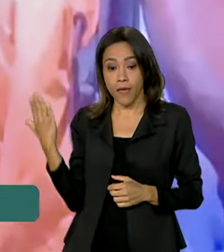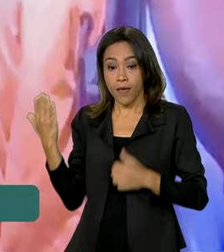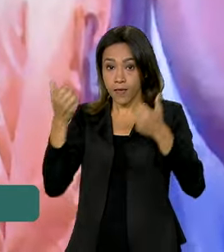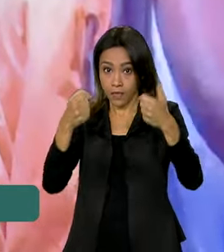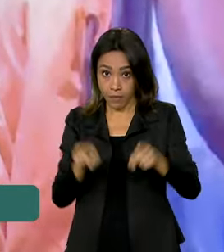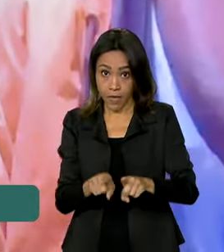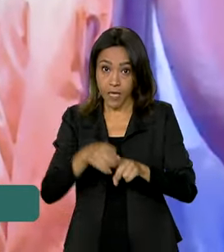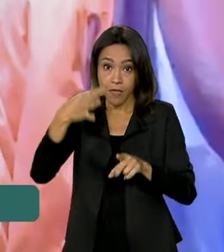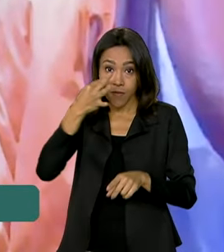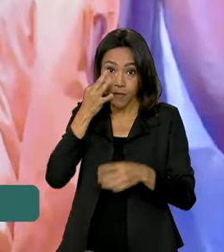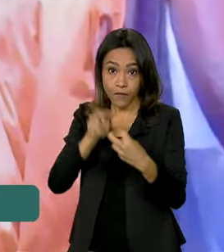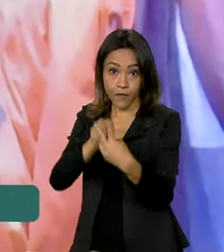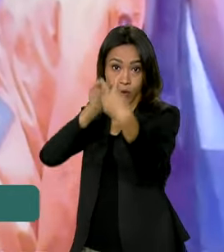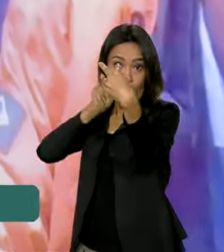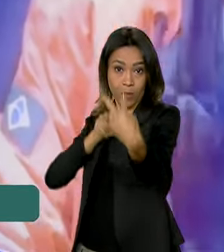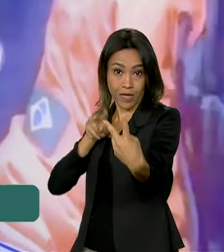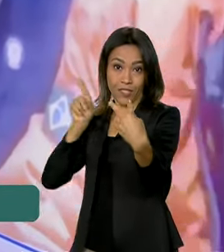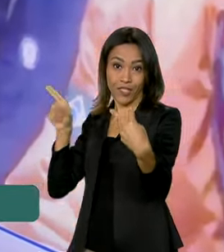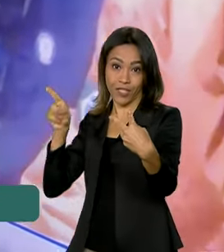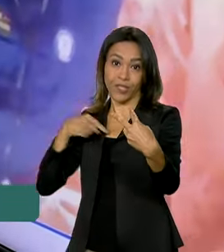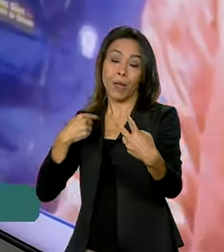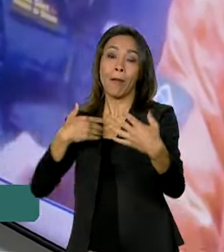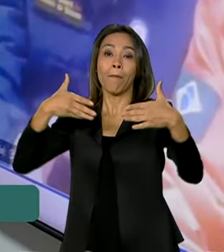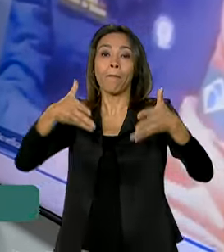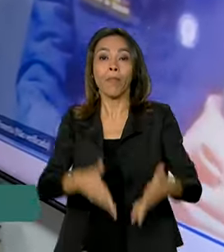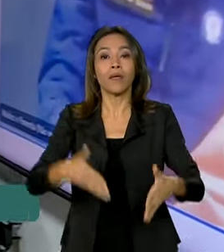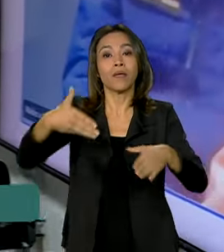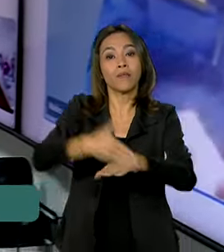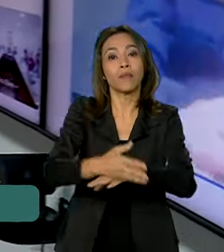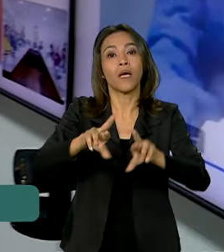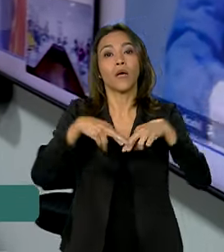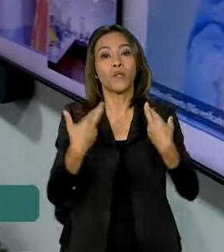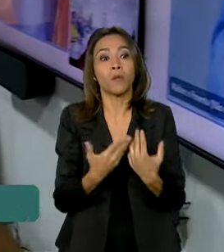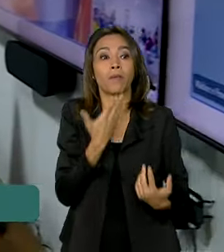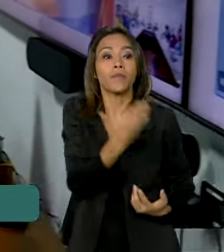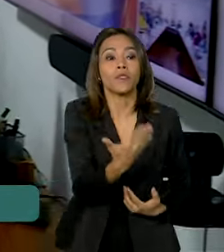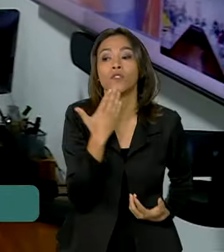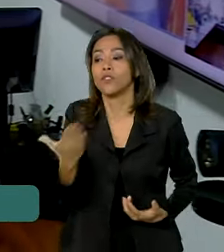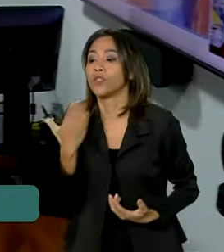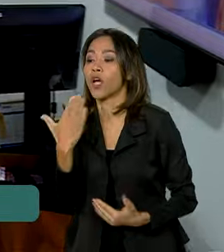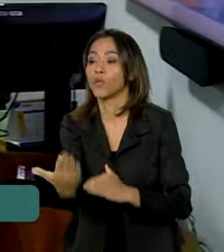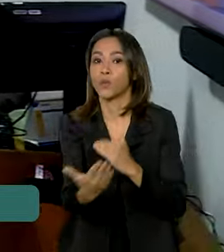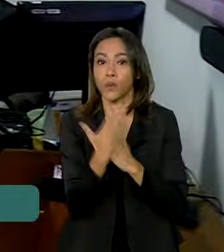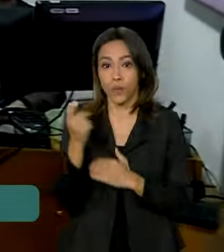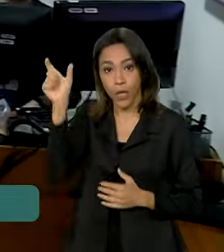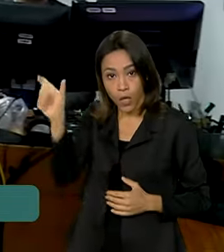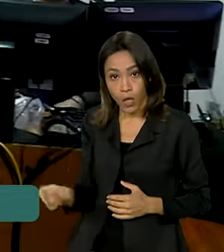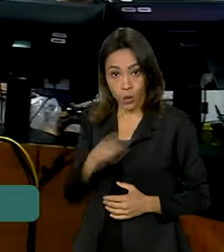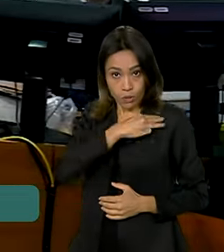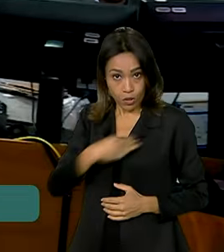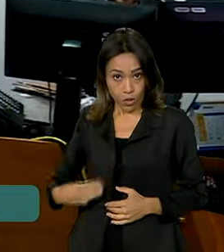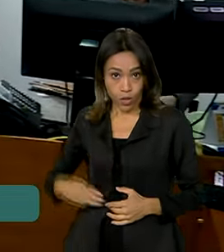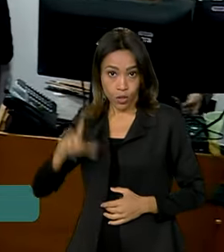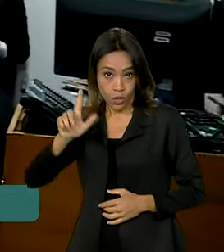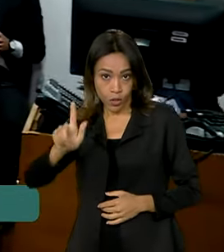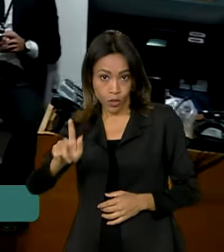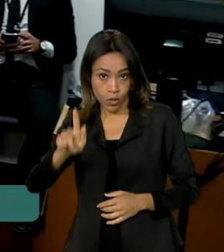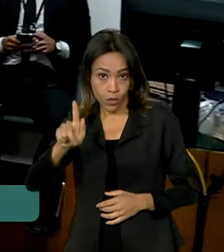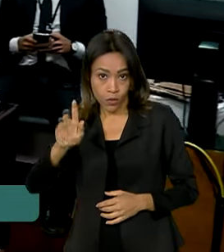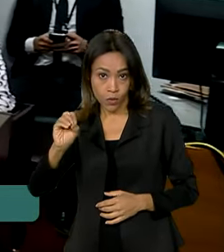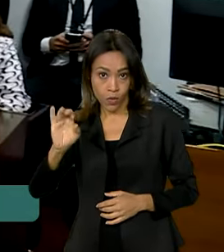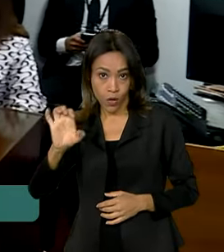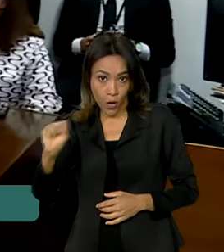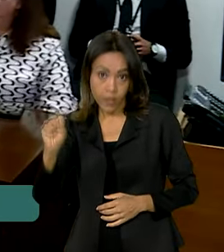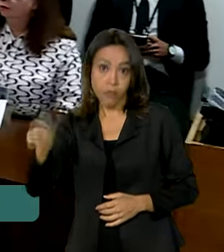virtualmente da reunião e pediu ajuda para ampliar as ações emergenciais. Valdez Góes também defendeu uma união nacional